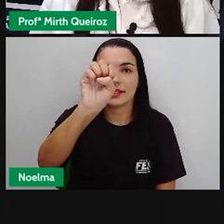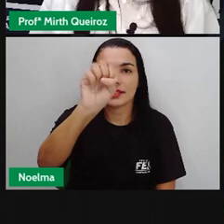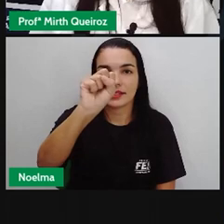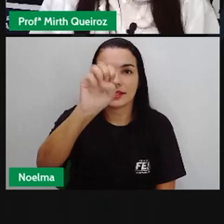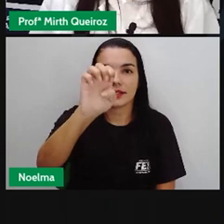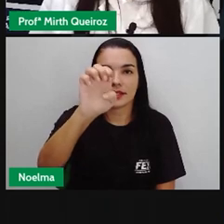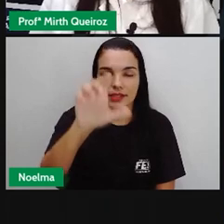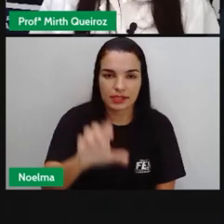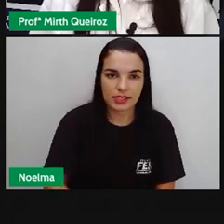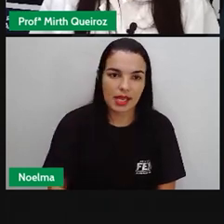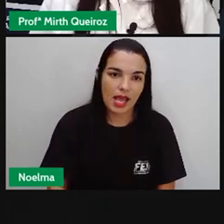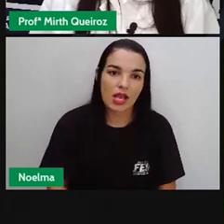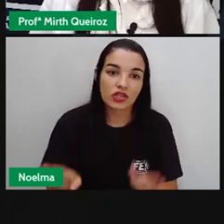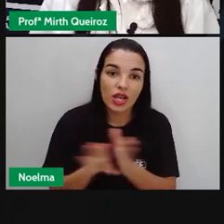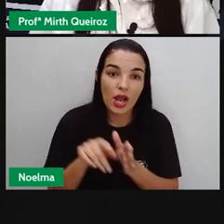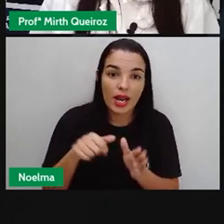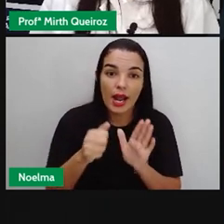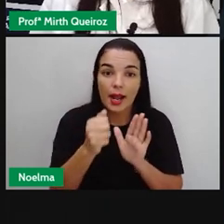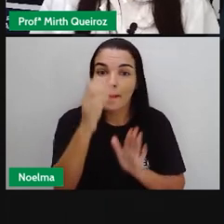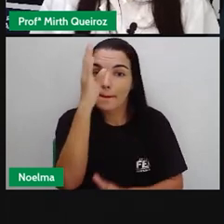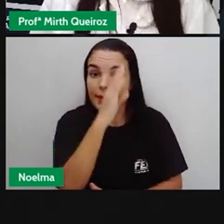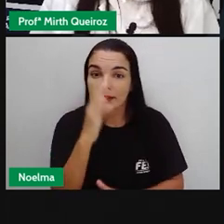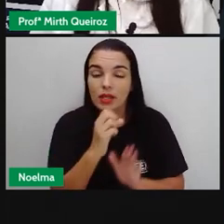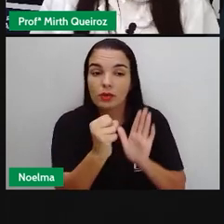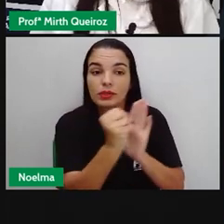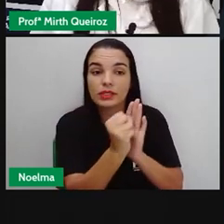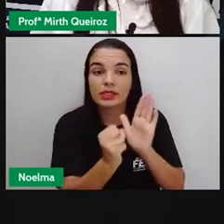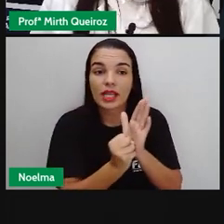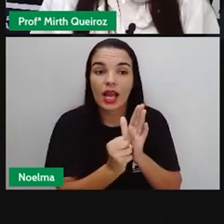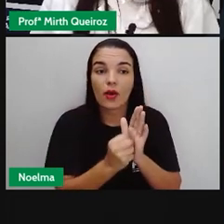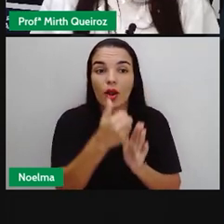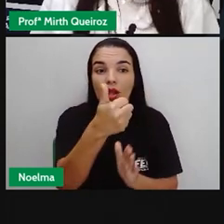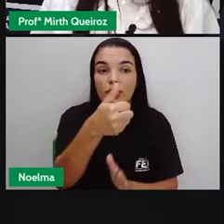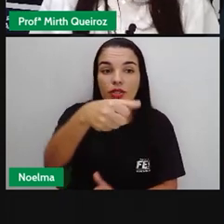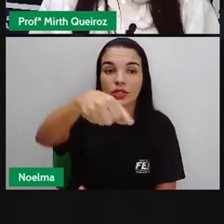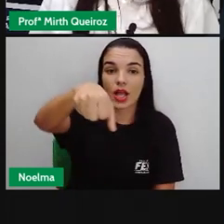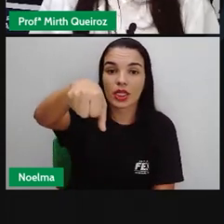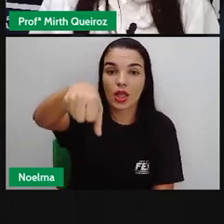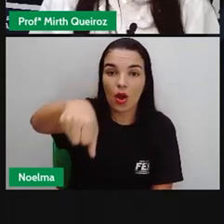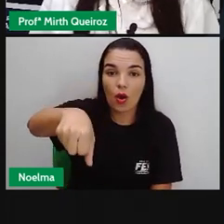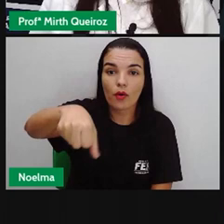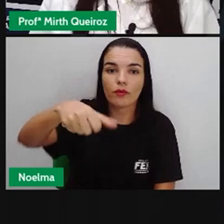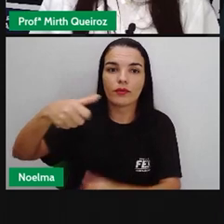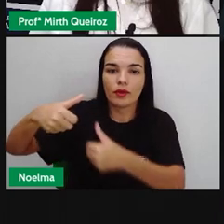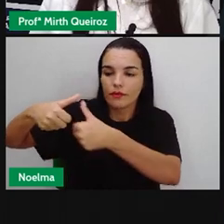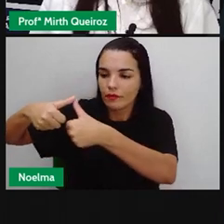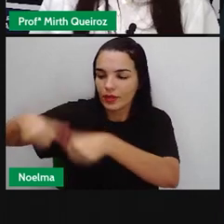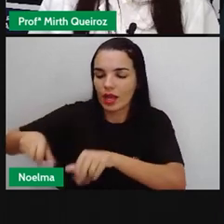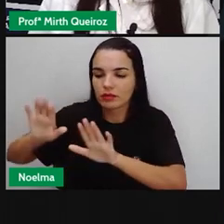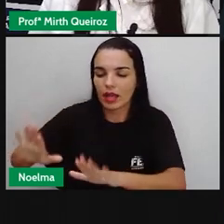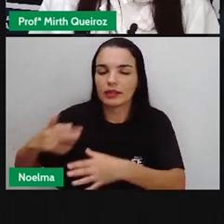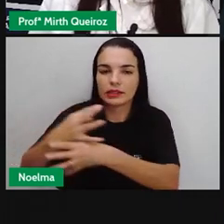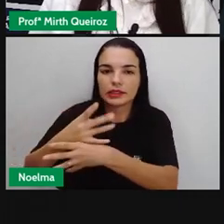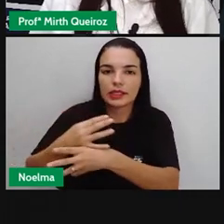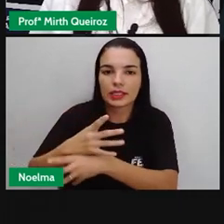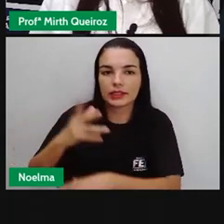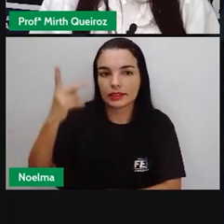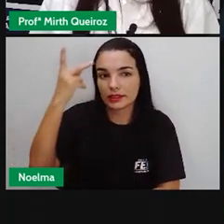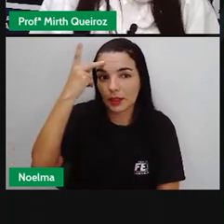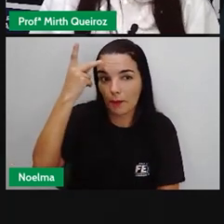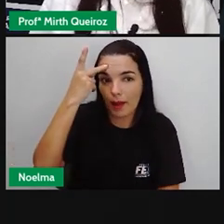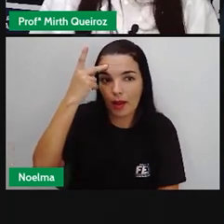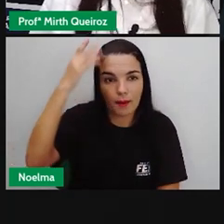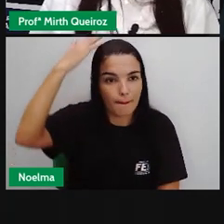motivados pelas dificuldades enfrentadas por eles em seus países de origem. Fixaram-se em São Paulo, Pará,